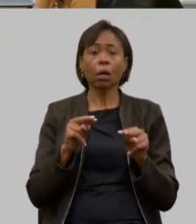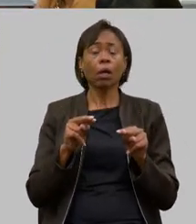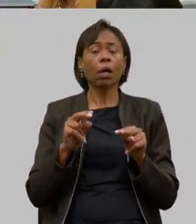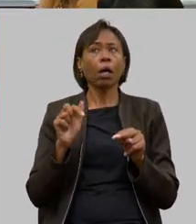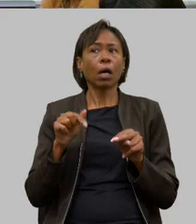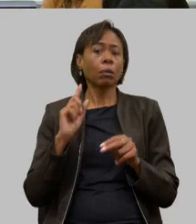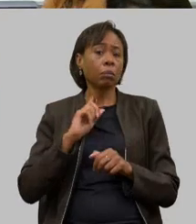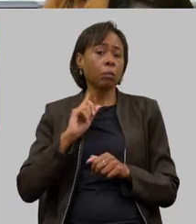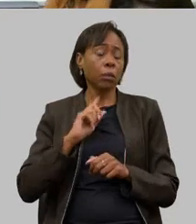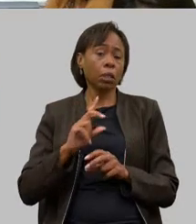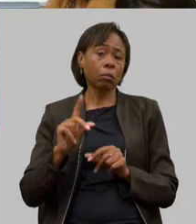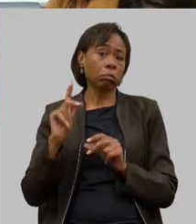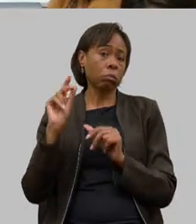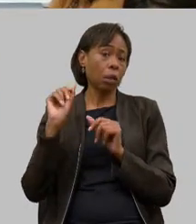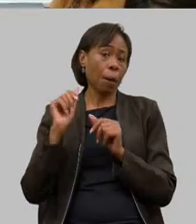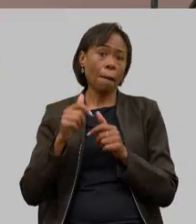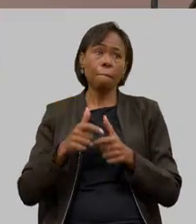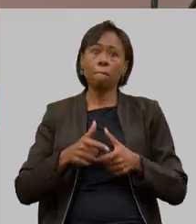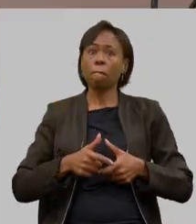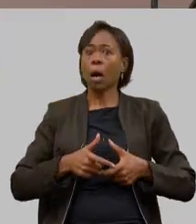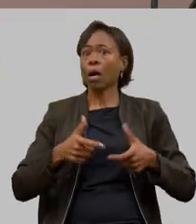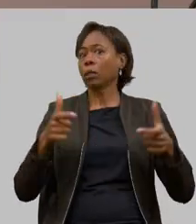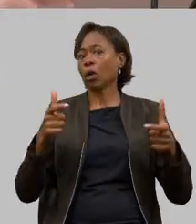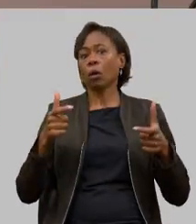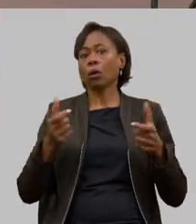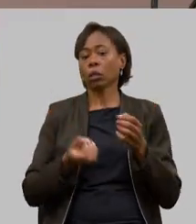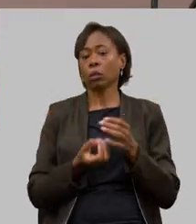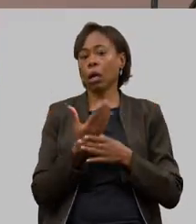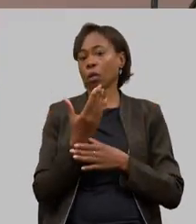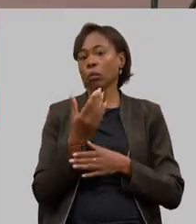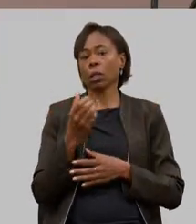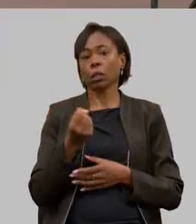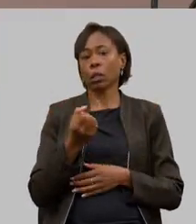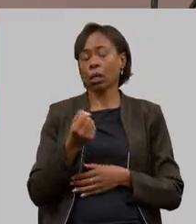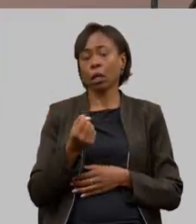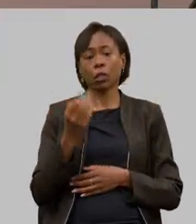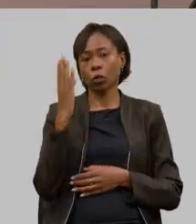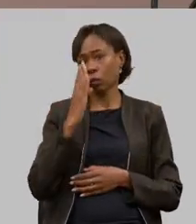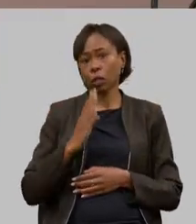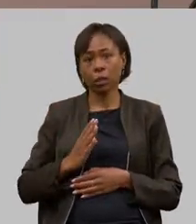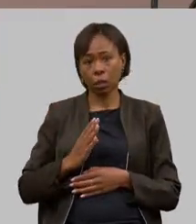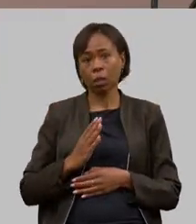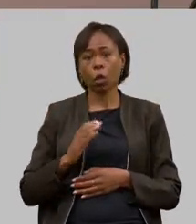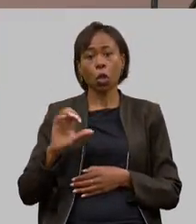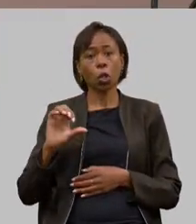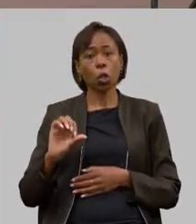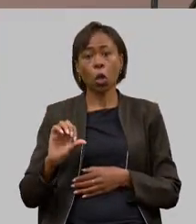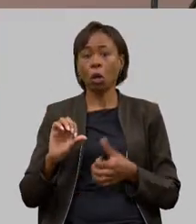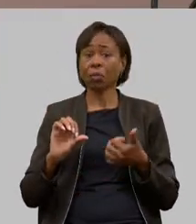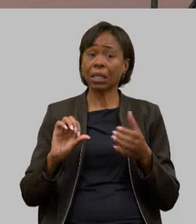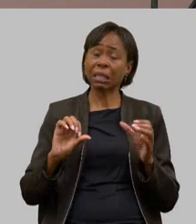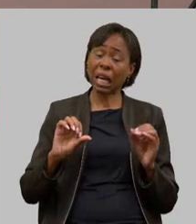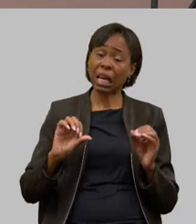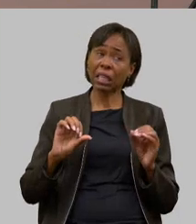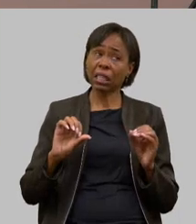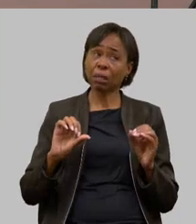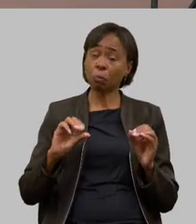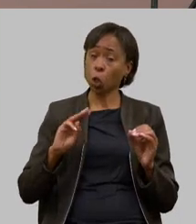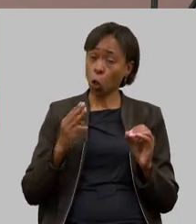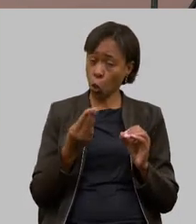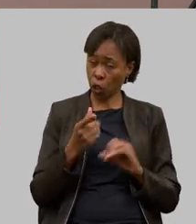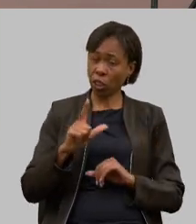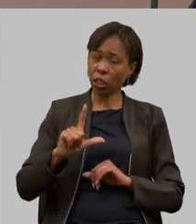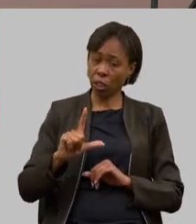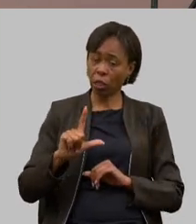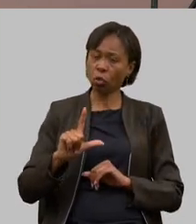me entendo por gente é o maior produtor de leite do Brasil está estacionado entre 9 e 10 bilhões de litros de leite ano está mas os outros estados que estão abaixo